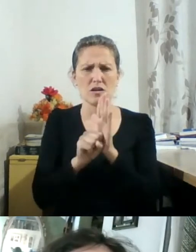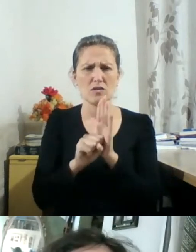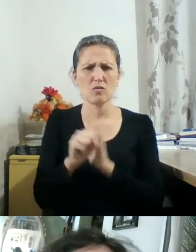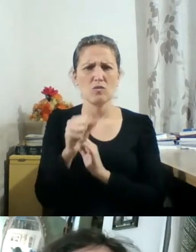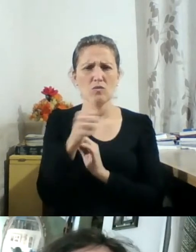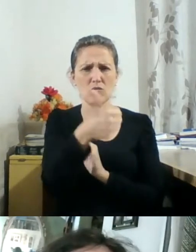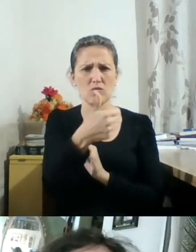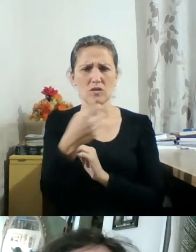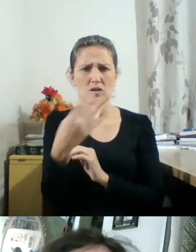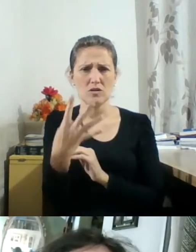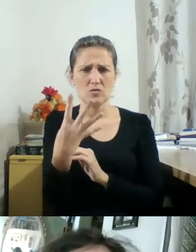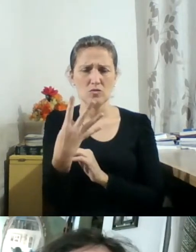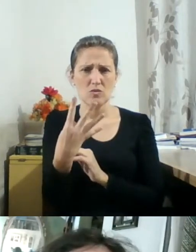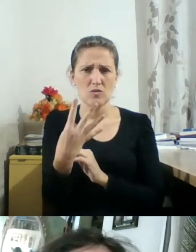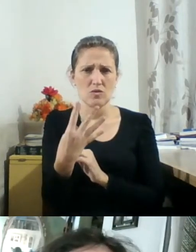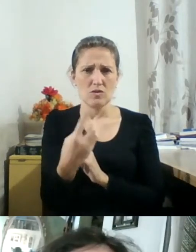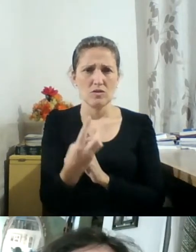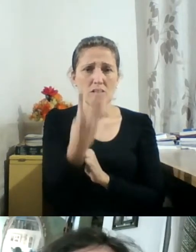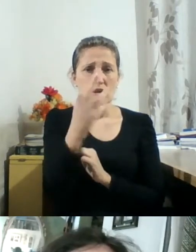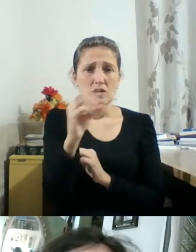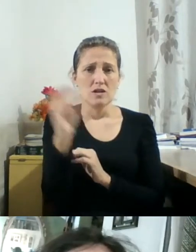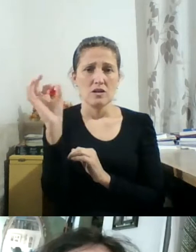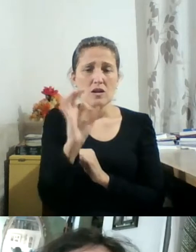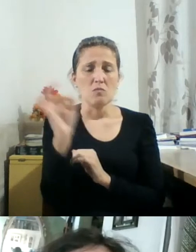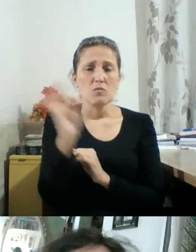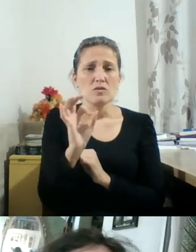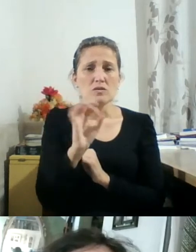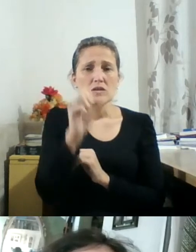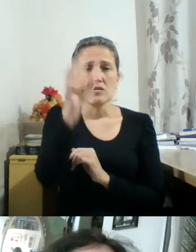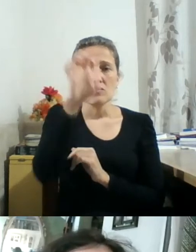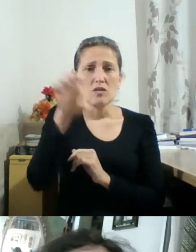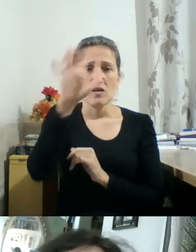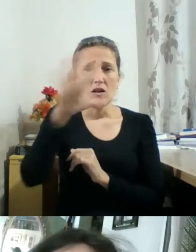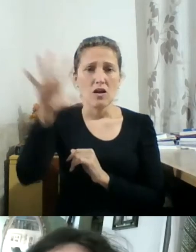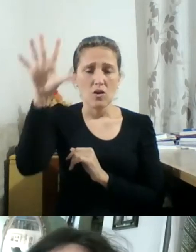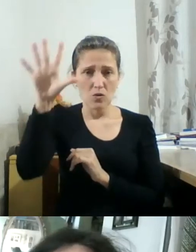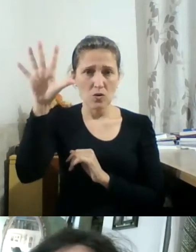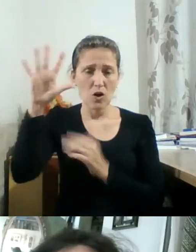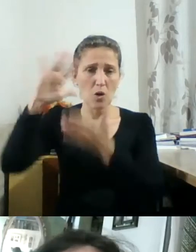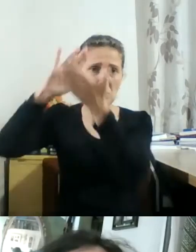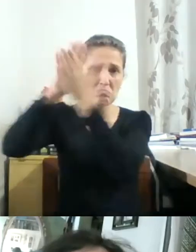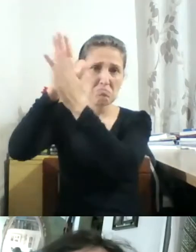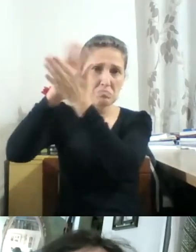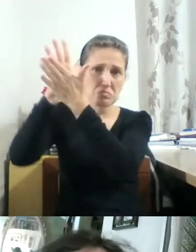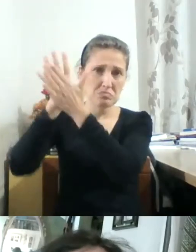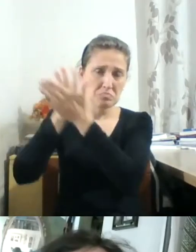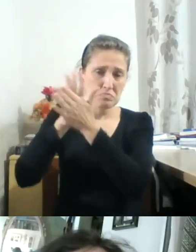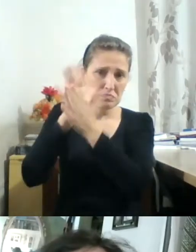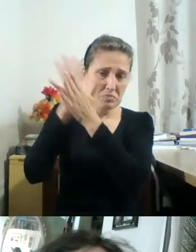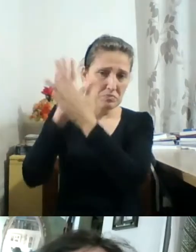quando 30% da população da Europa, alguma coisa assim, foi dizimada pela praga, pela doença.